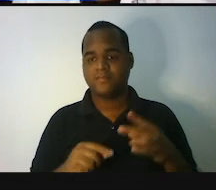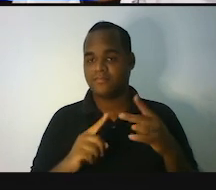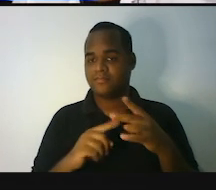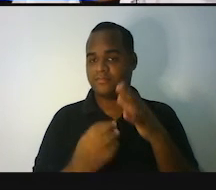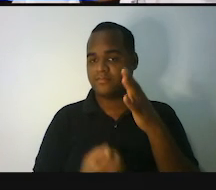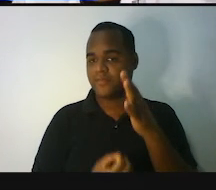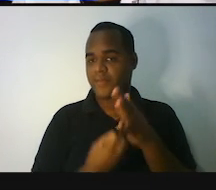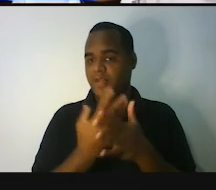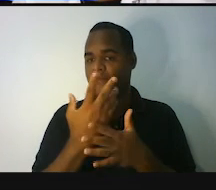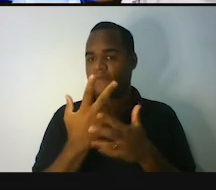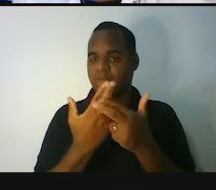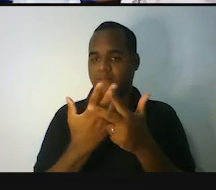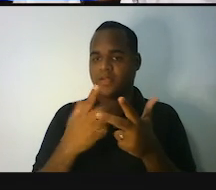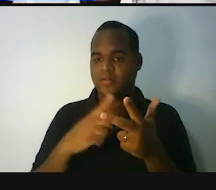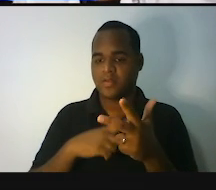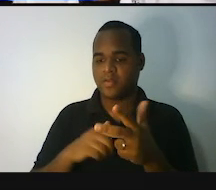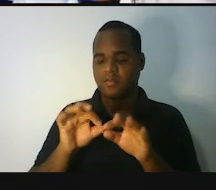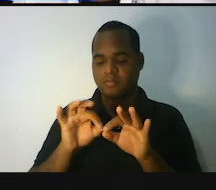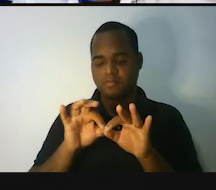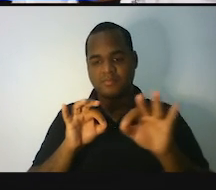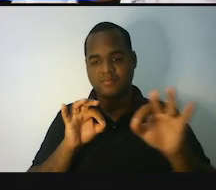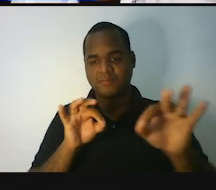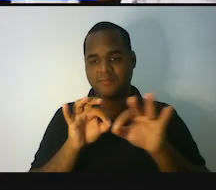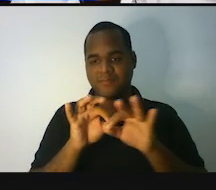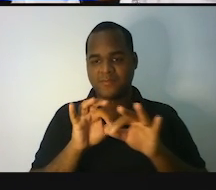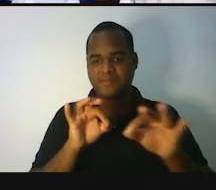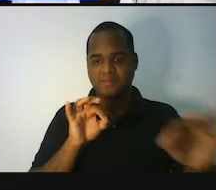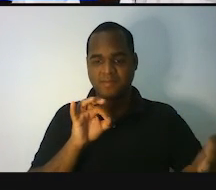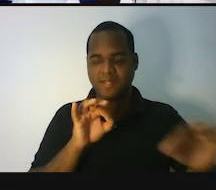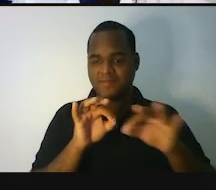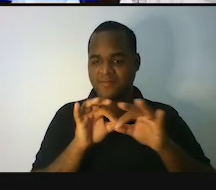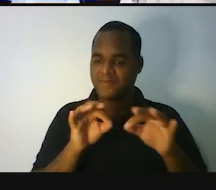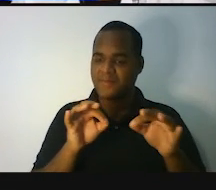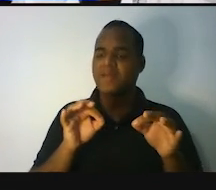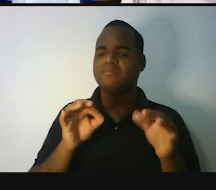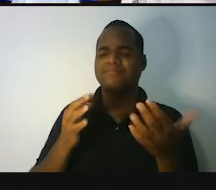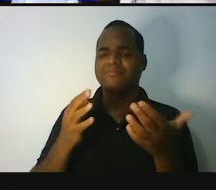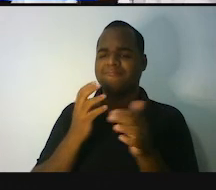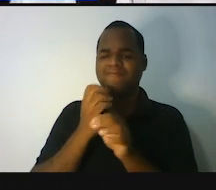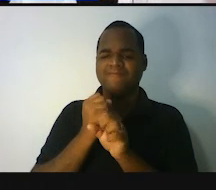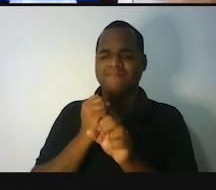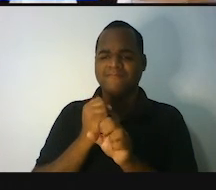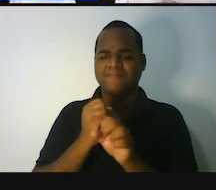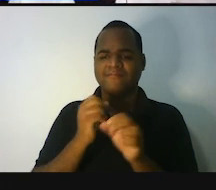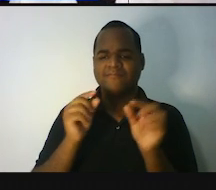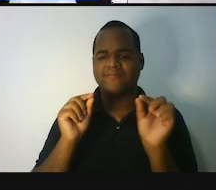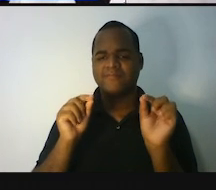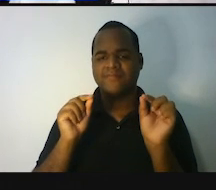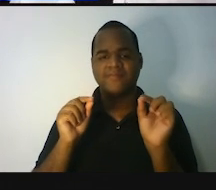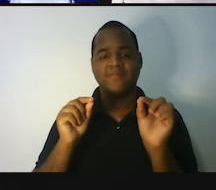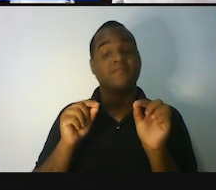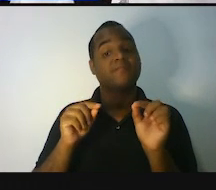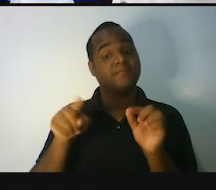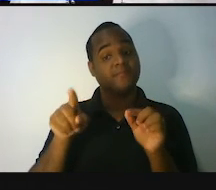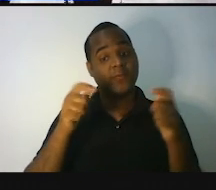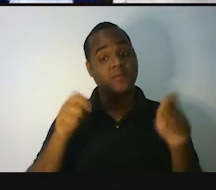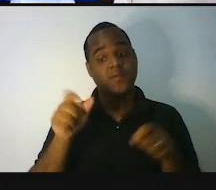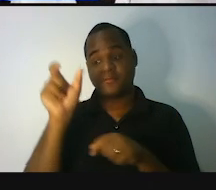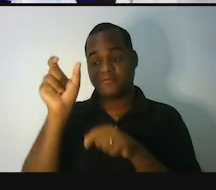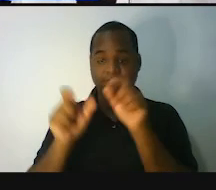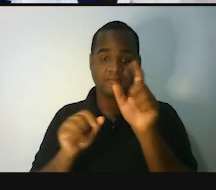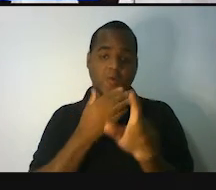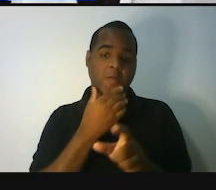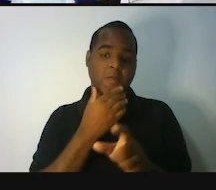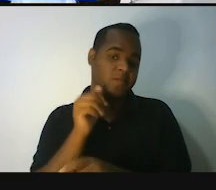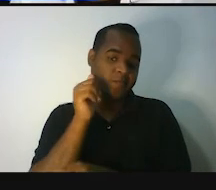Como surgiu essa tarefa de medir? Como é que surgiu esse negócio de medir, professor? Com uma necessidade dos